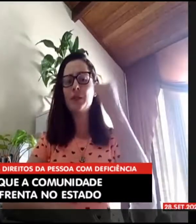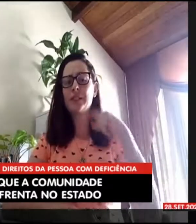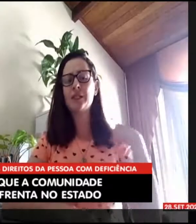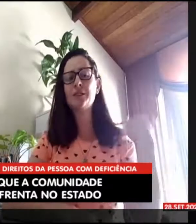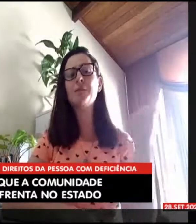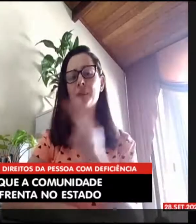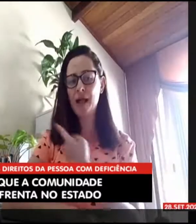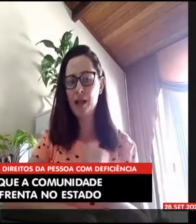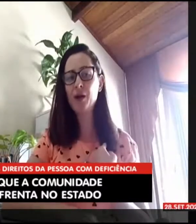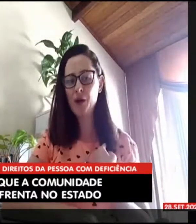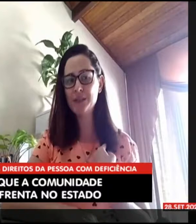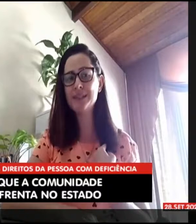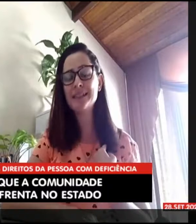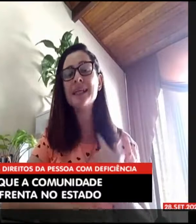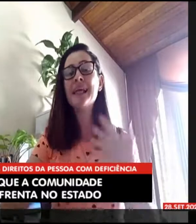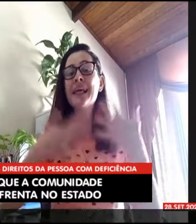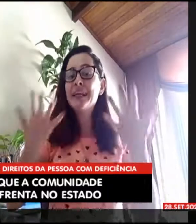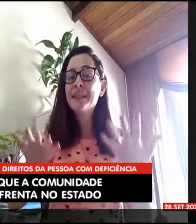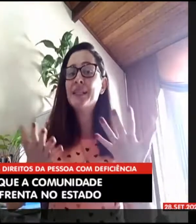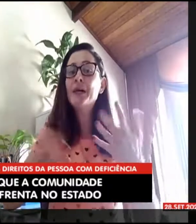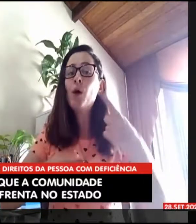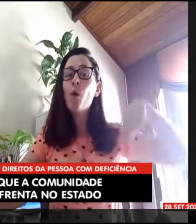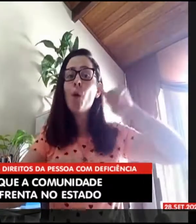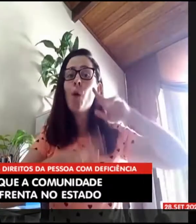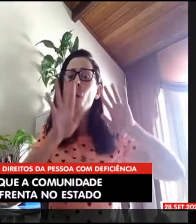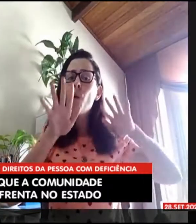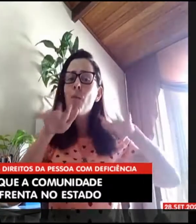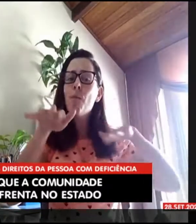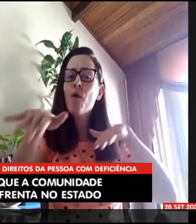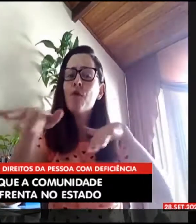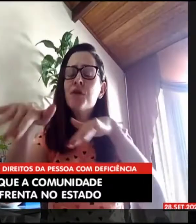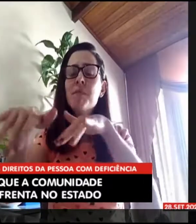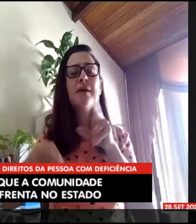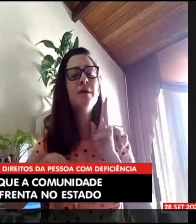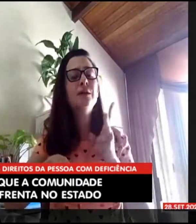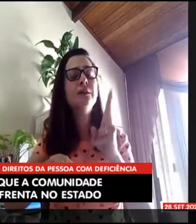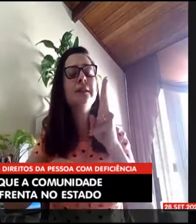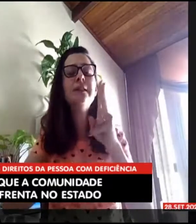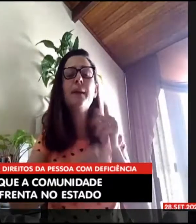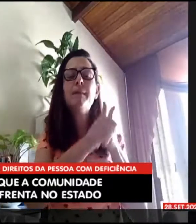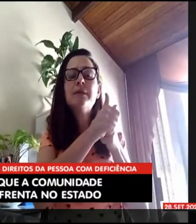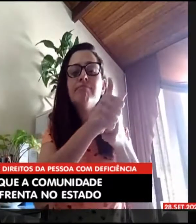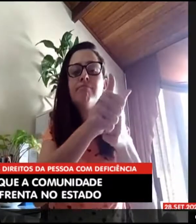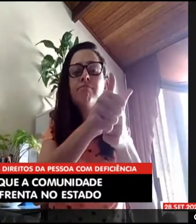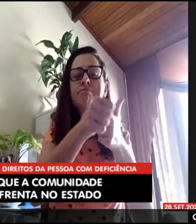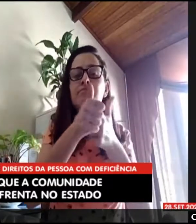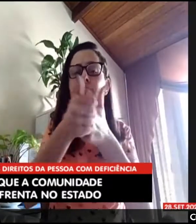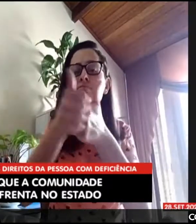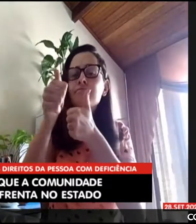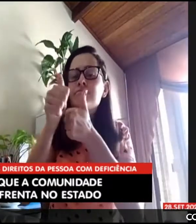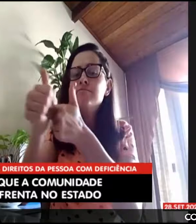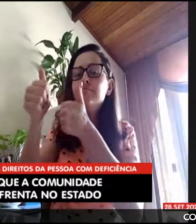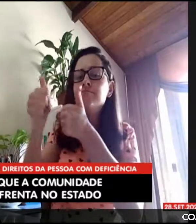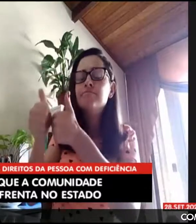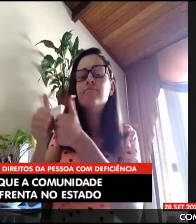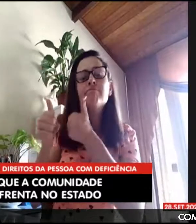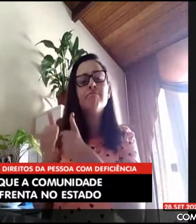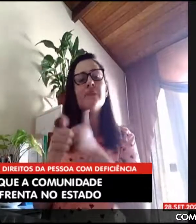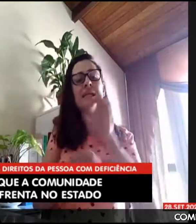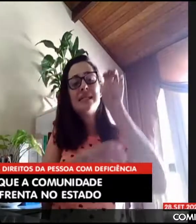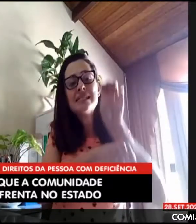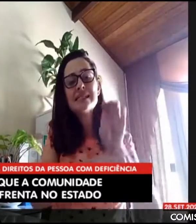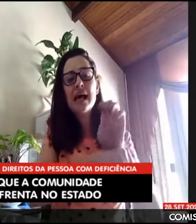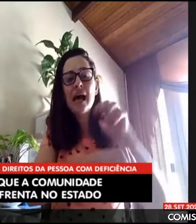surdas, isso é muito importante para o futuro dessas crianças, dos professores também. Então, um movimento muito importante